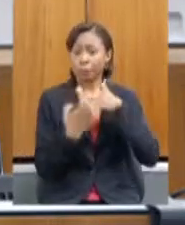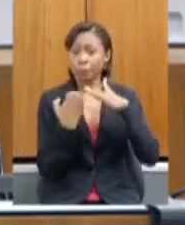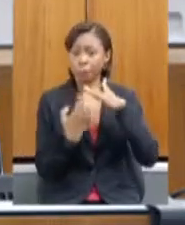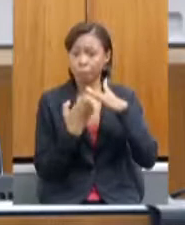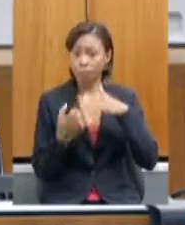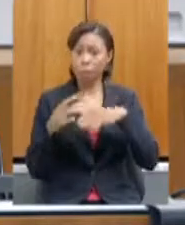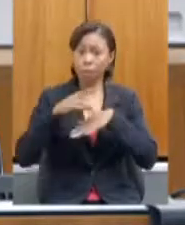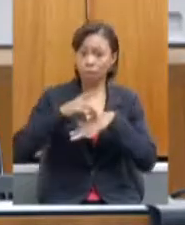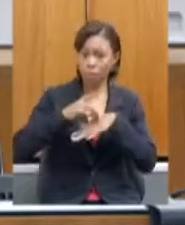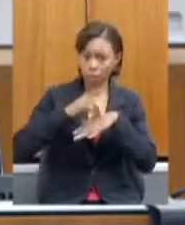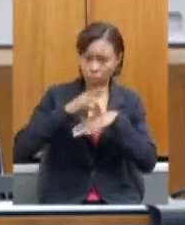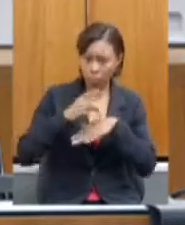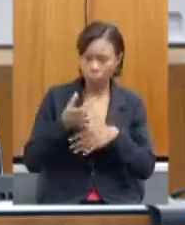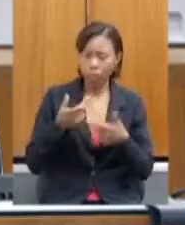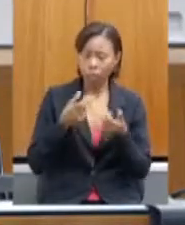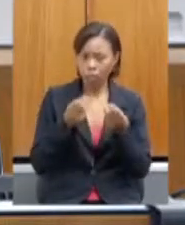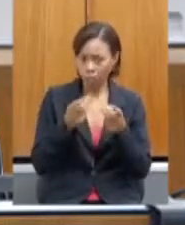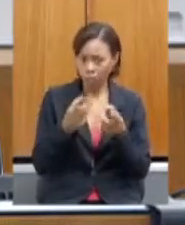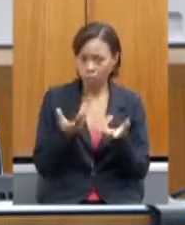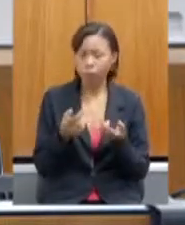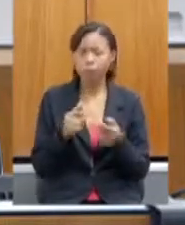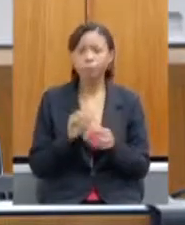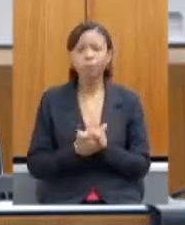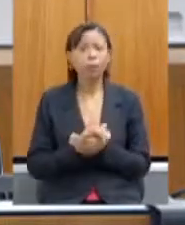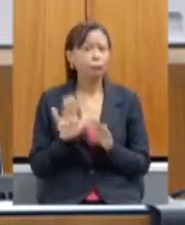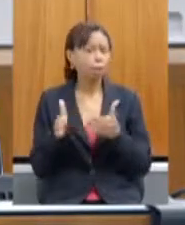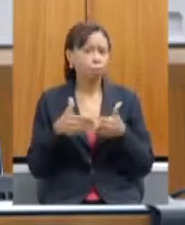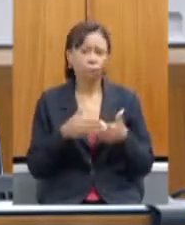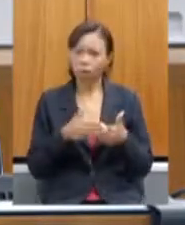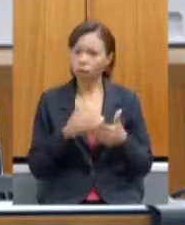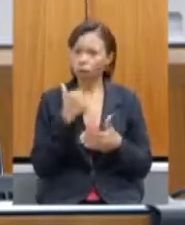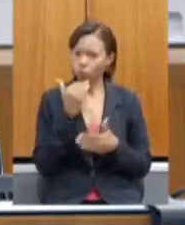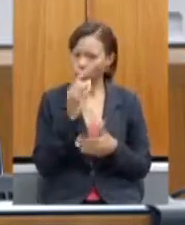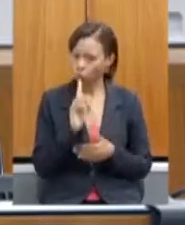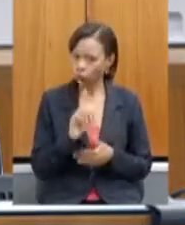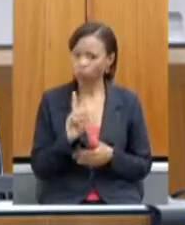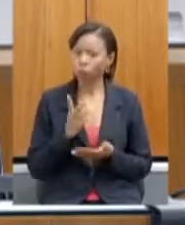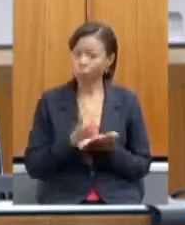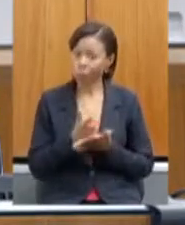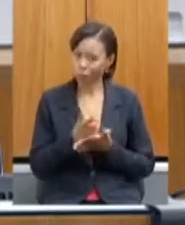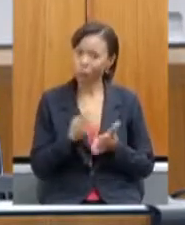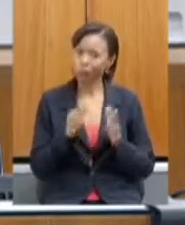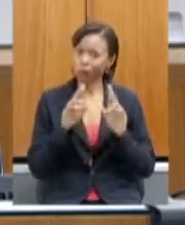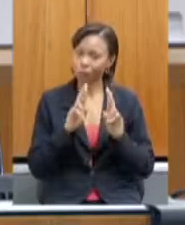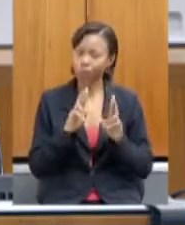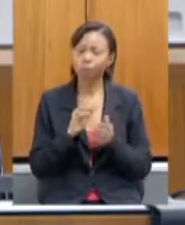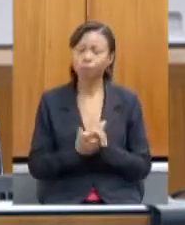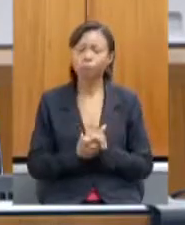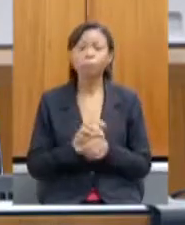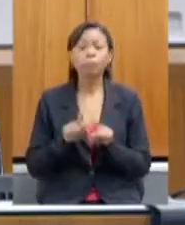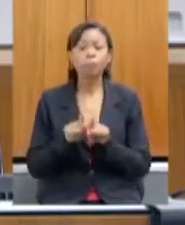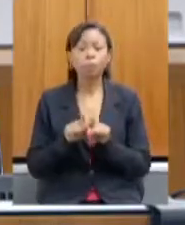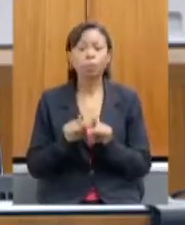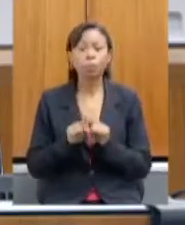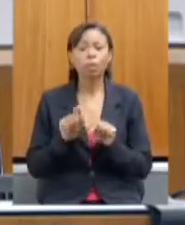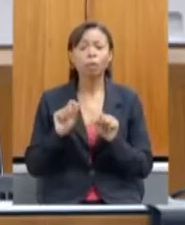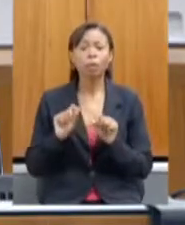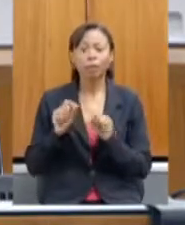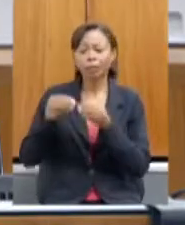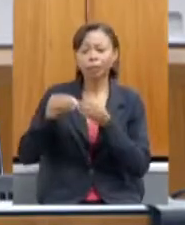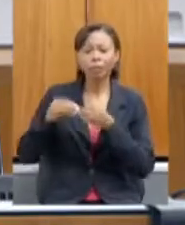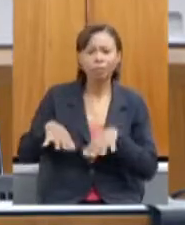Esperamos que assim continue. fizemos também um monitoramento dos impactos da Covid-19 na produção